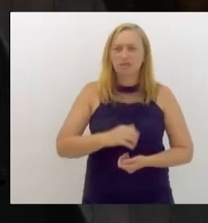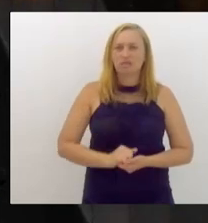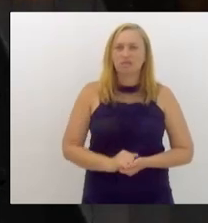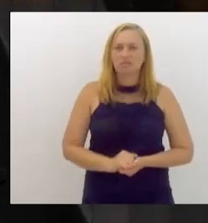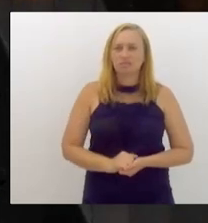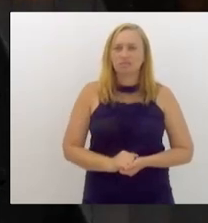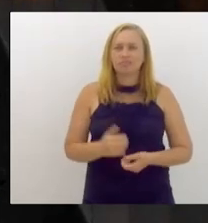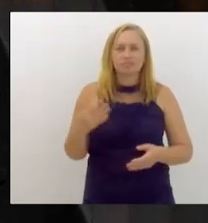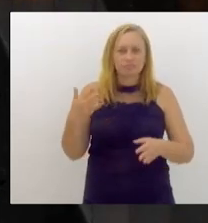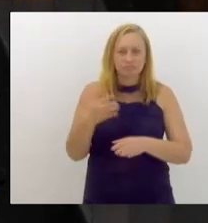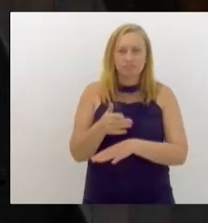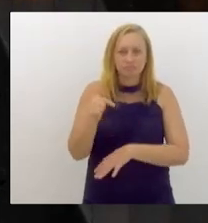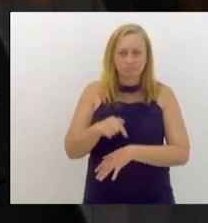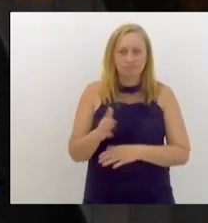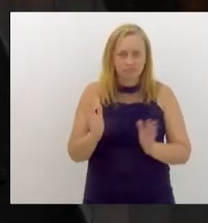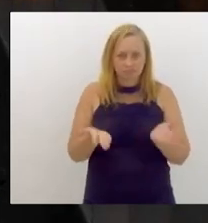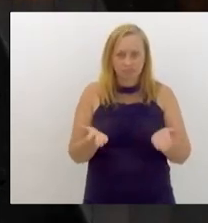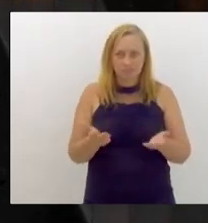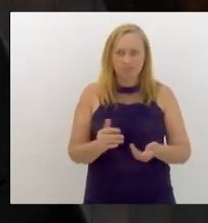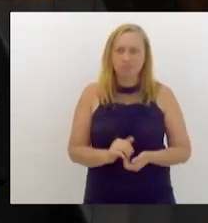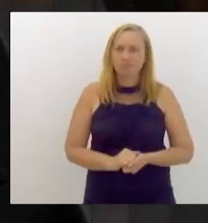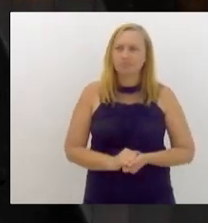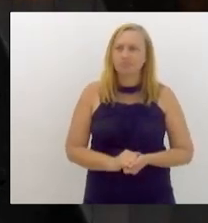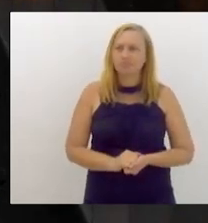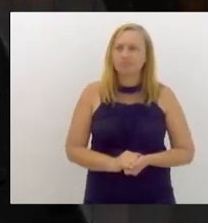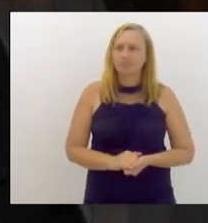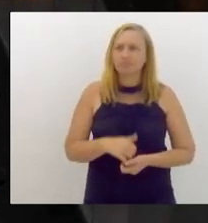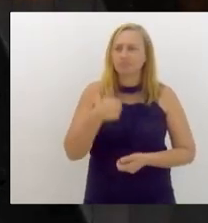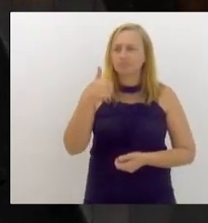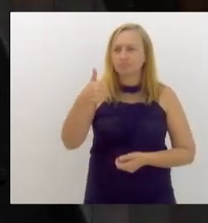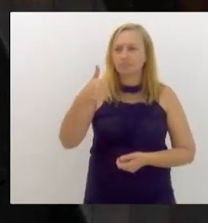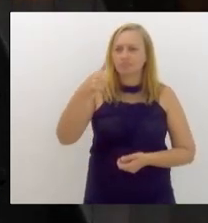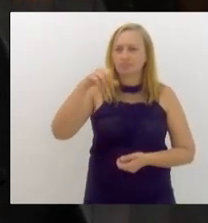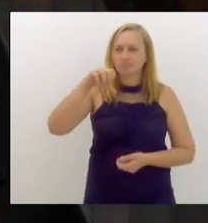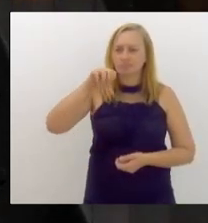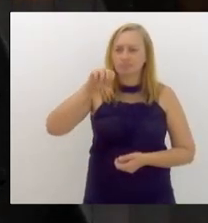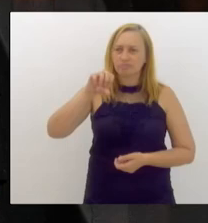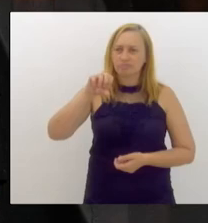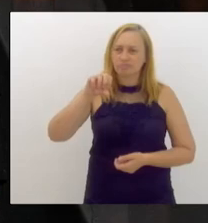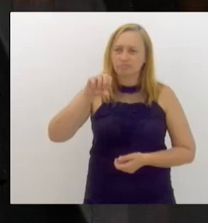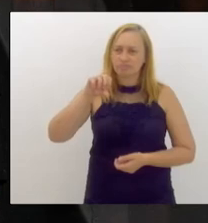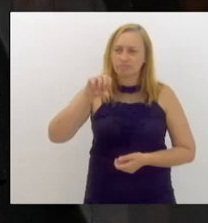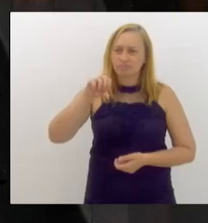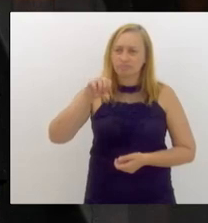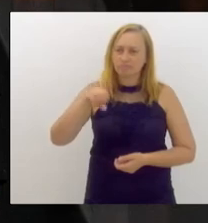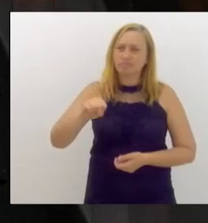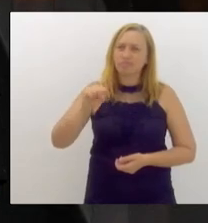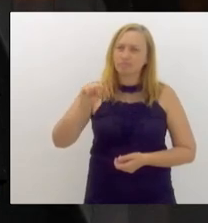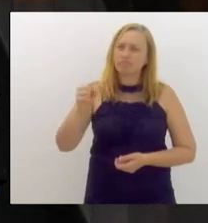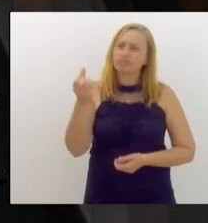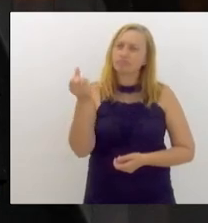para chegarmos aqui agora, em 1986, Sidney Domingues.